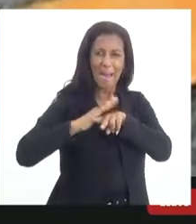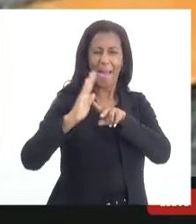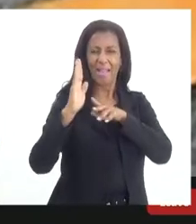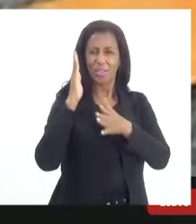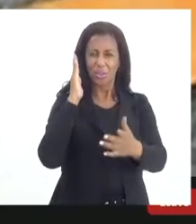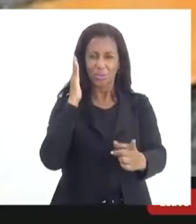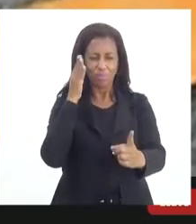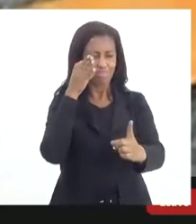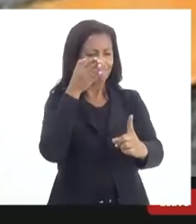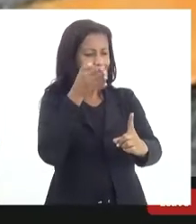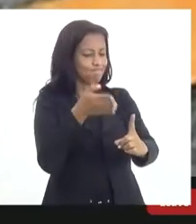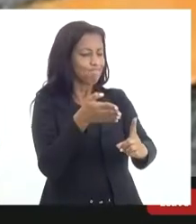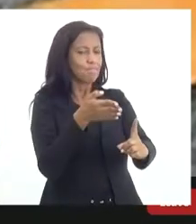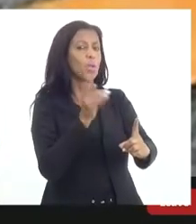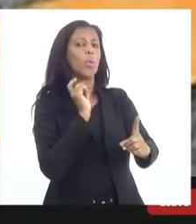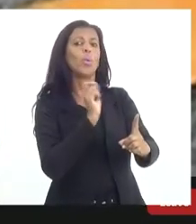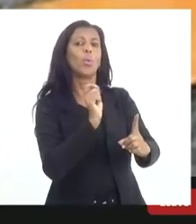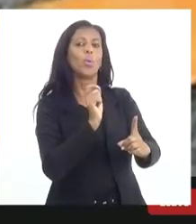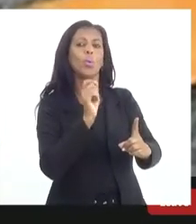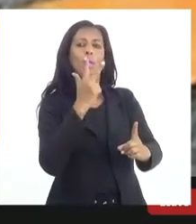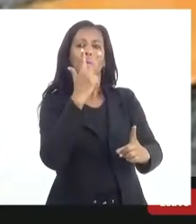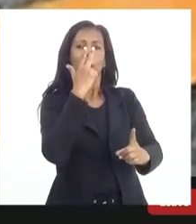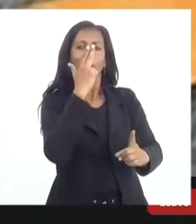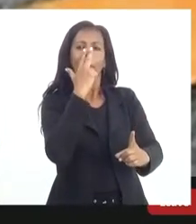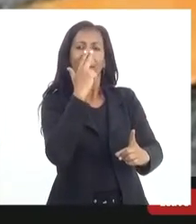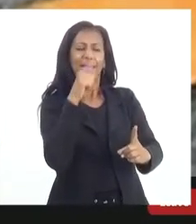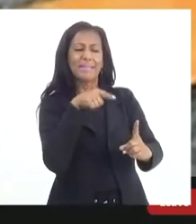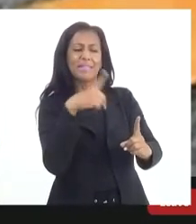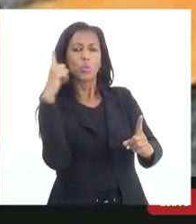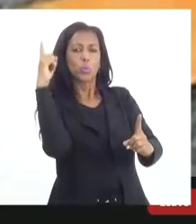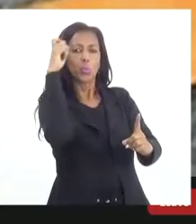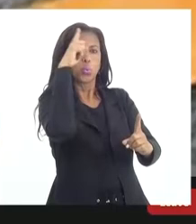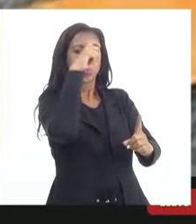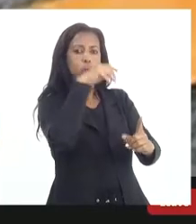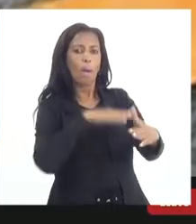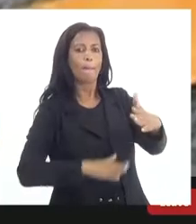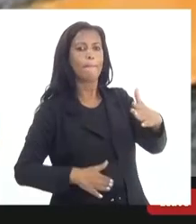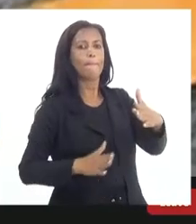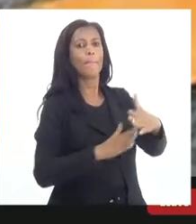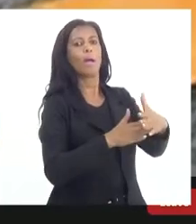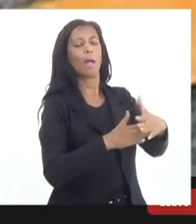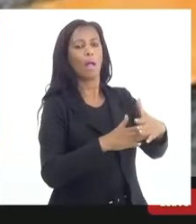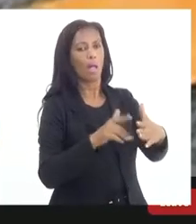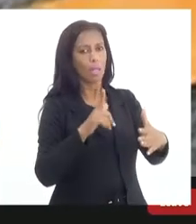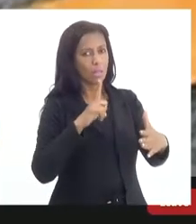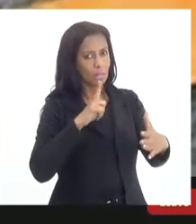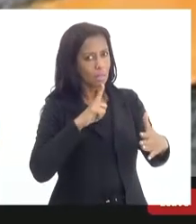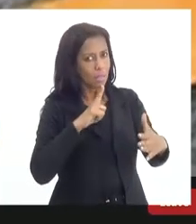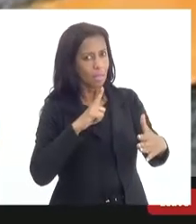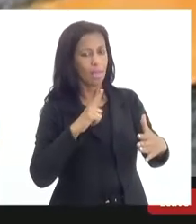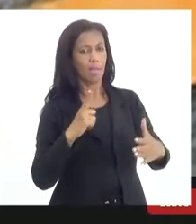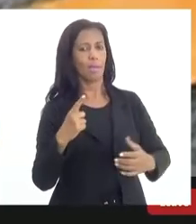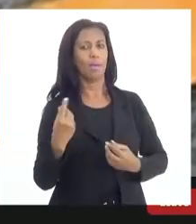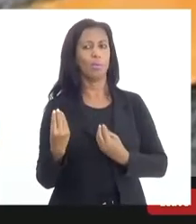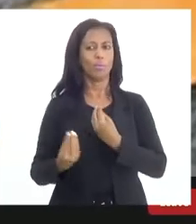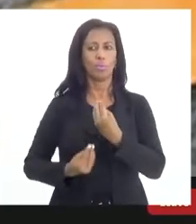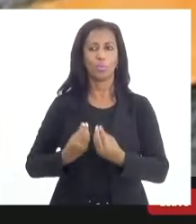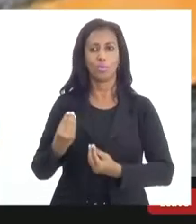aquilo que eventualmente aparecem como dificuldades e barreiras para que tenhamos um